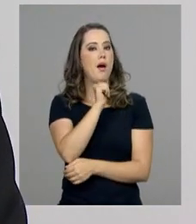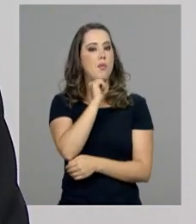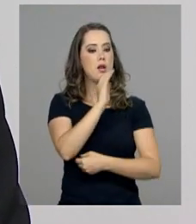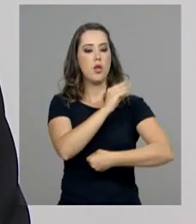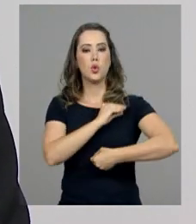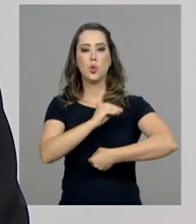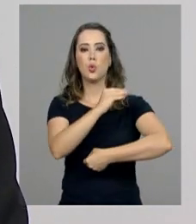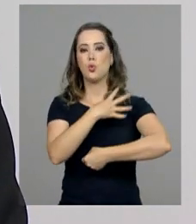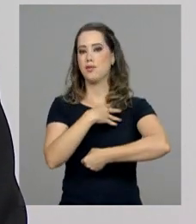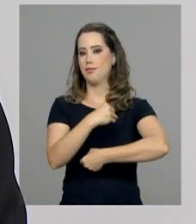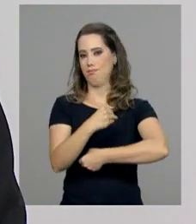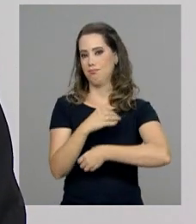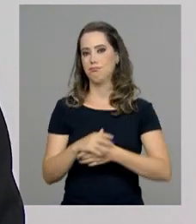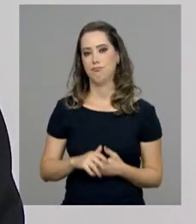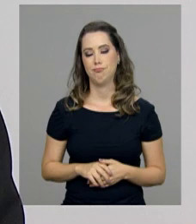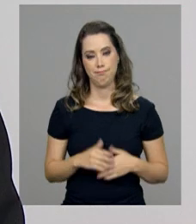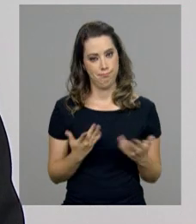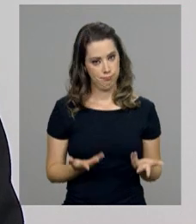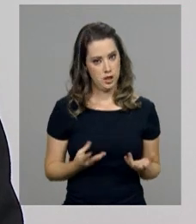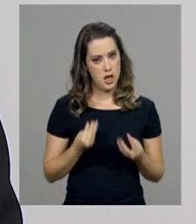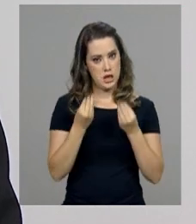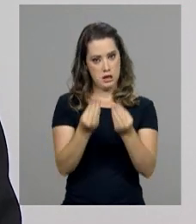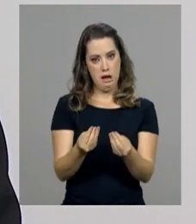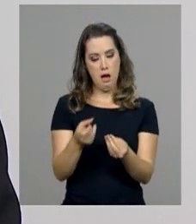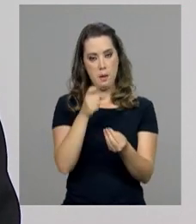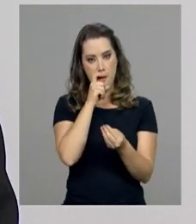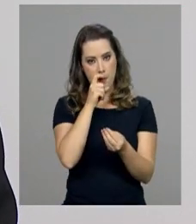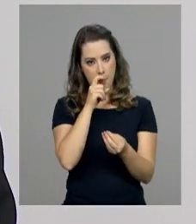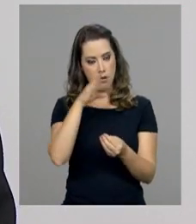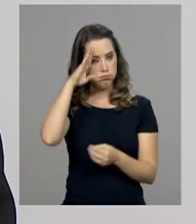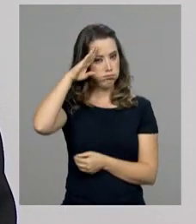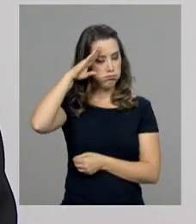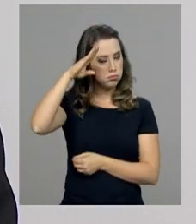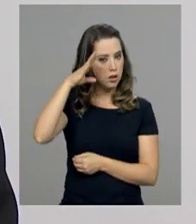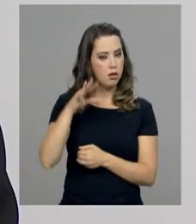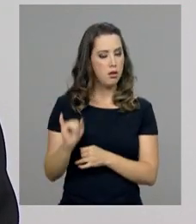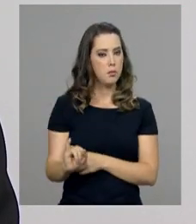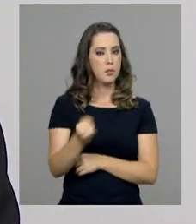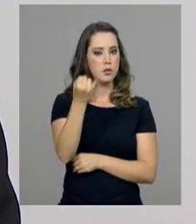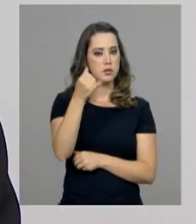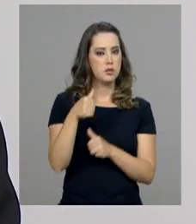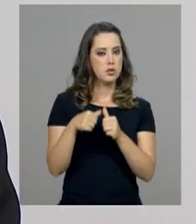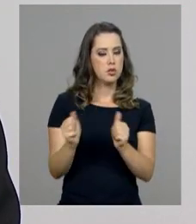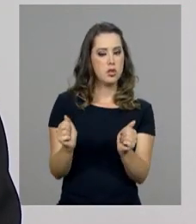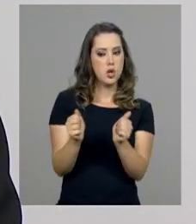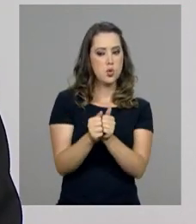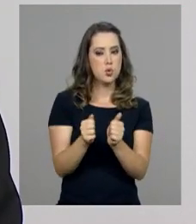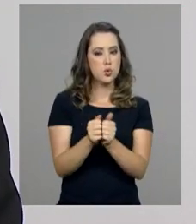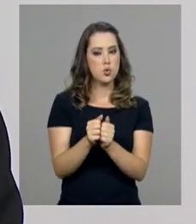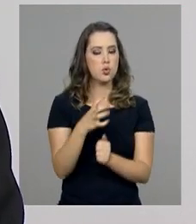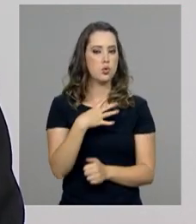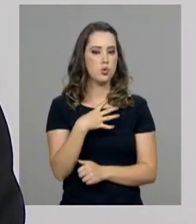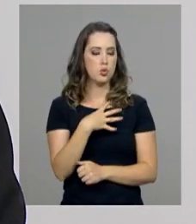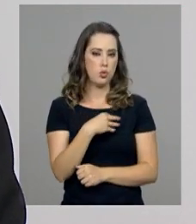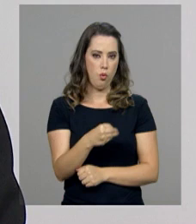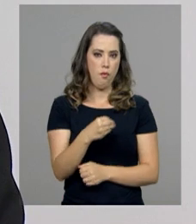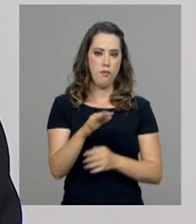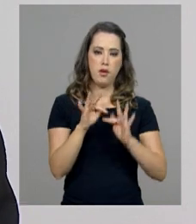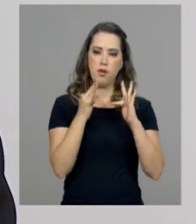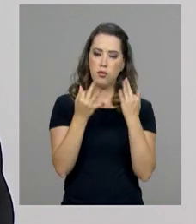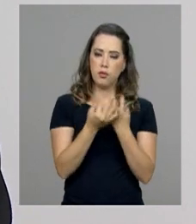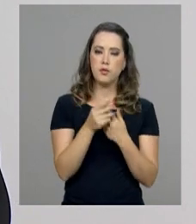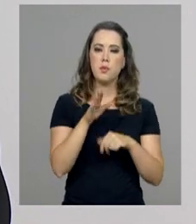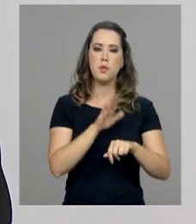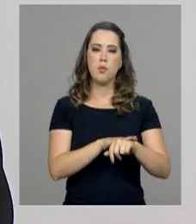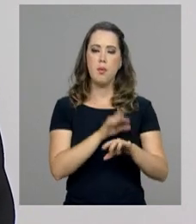cuidado dos filhos. Dar ao pai militar a oportunidade de estar mais tempo com sua família no momento